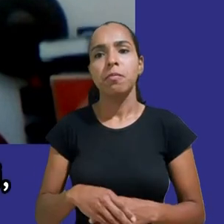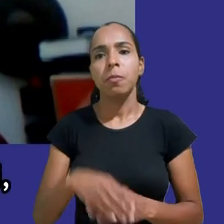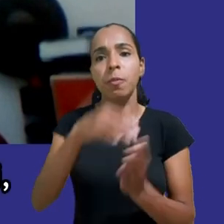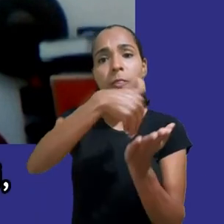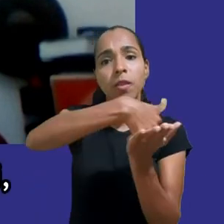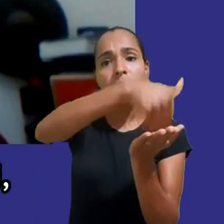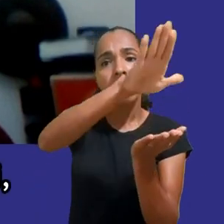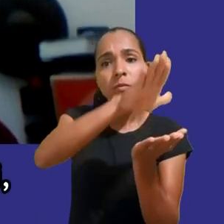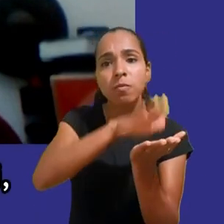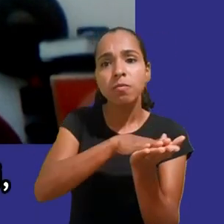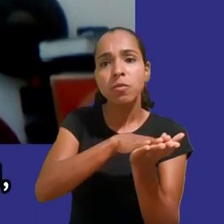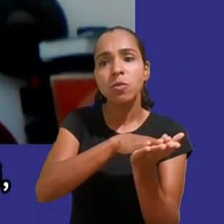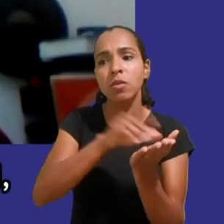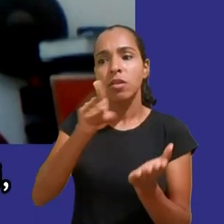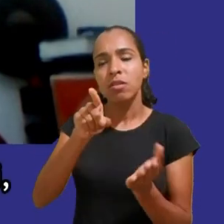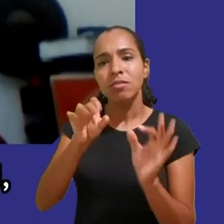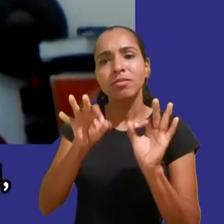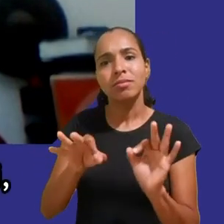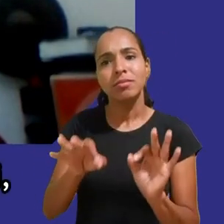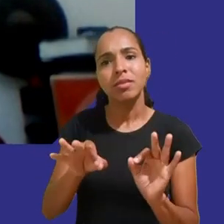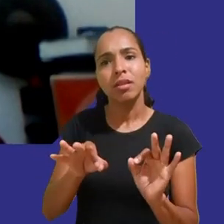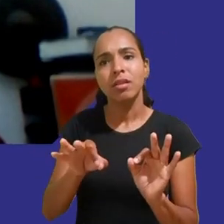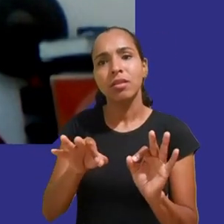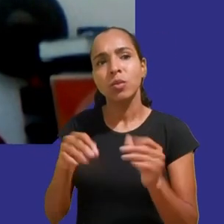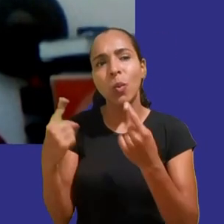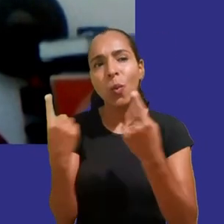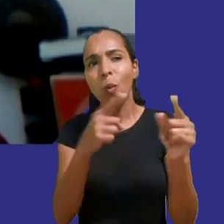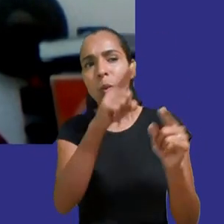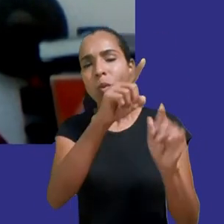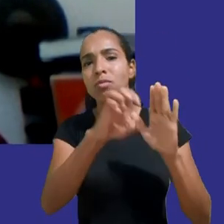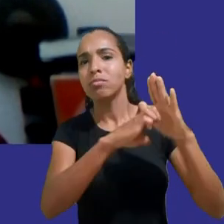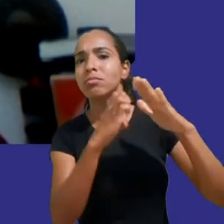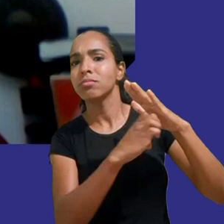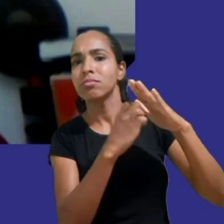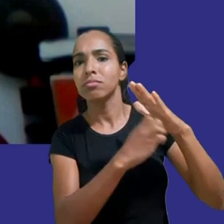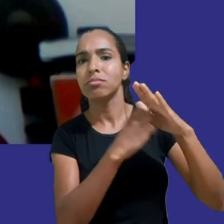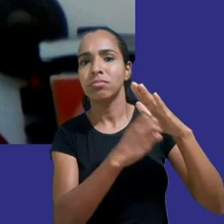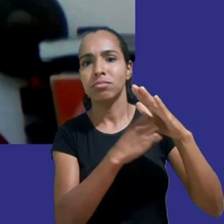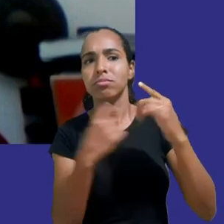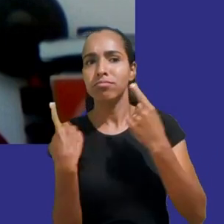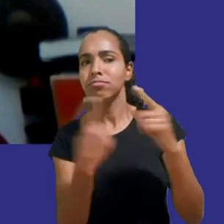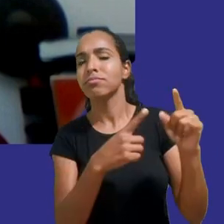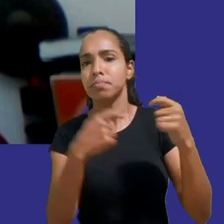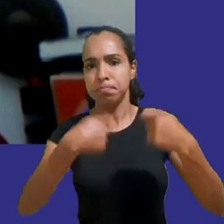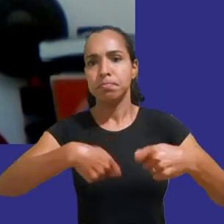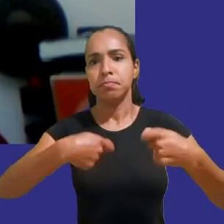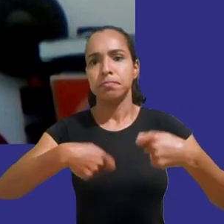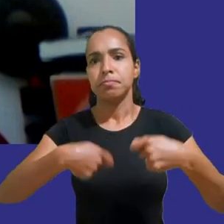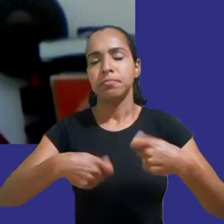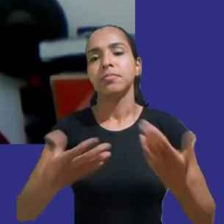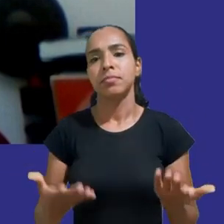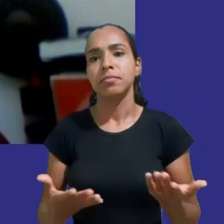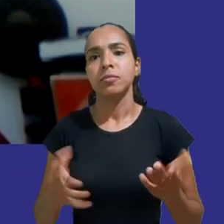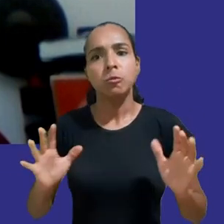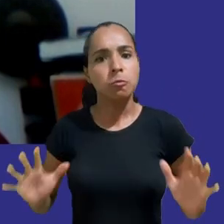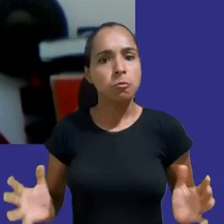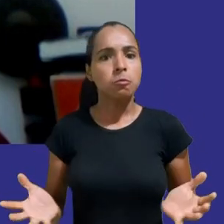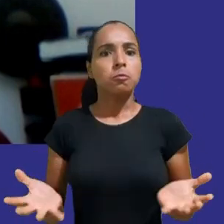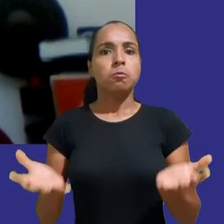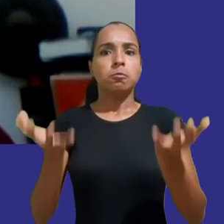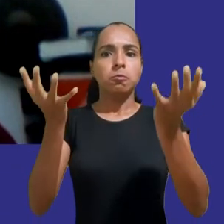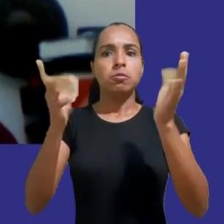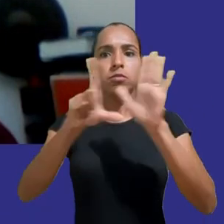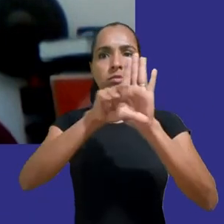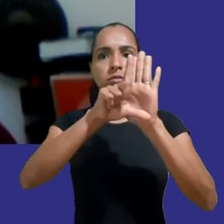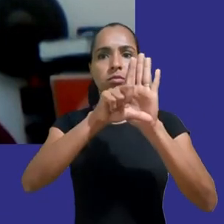quando as empresas infringem a lei não é possível criar o estímulo e a cultura necessárias para que essas leis sejam respeitadas